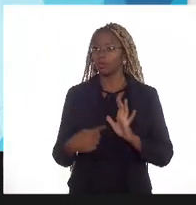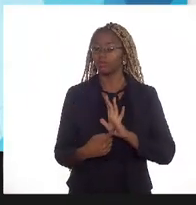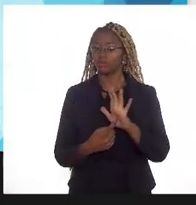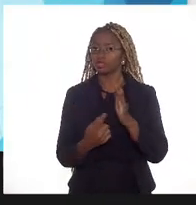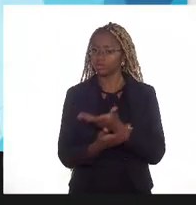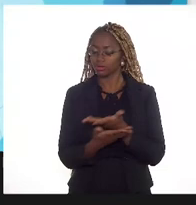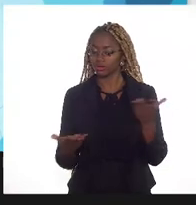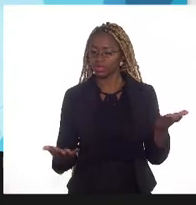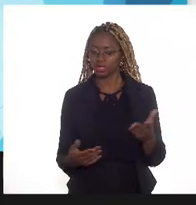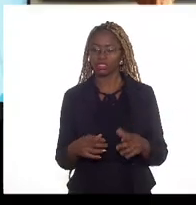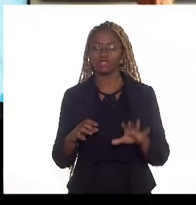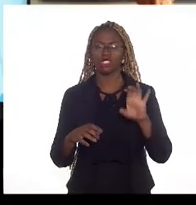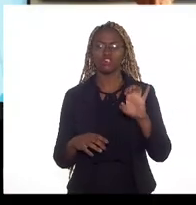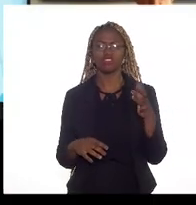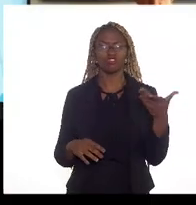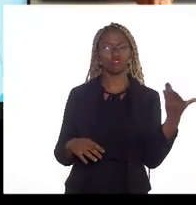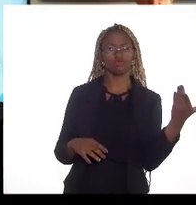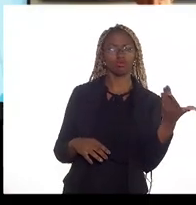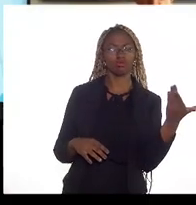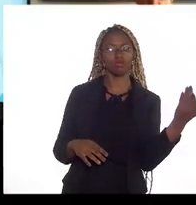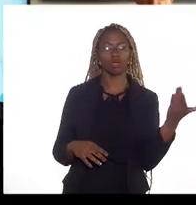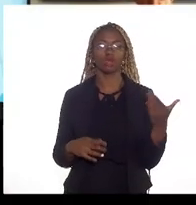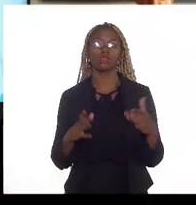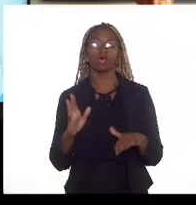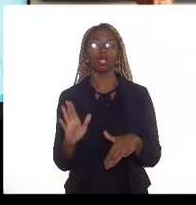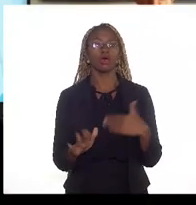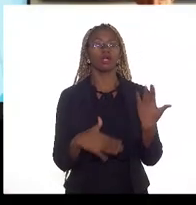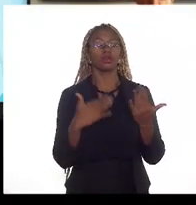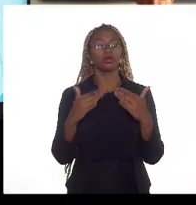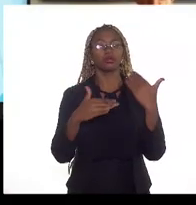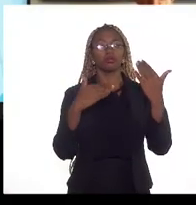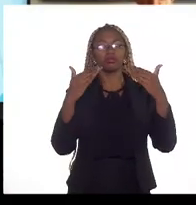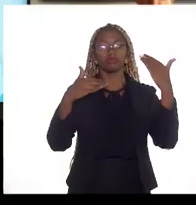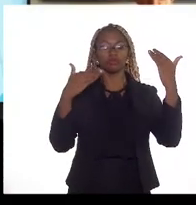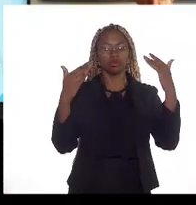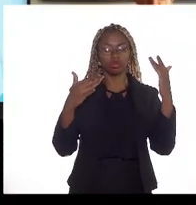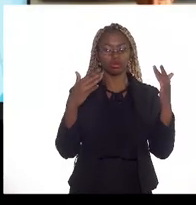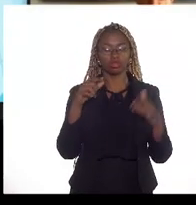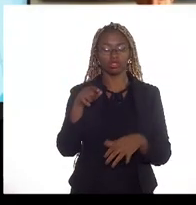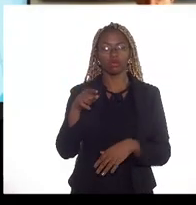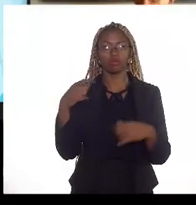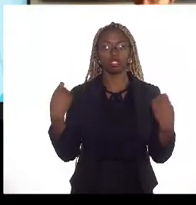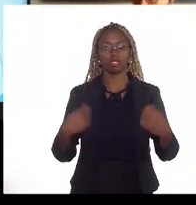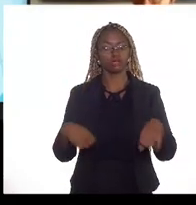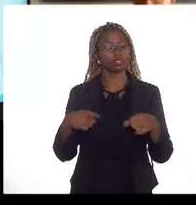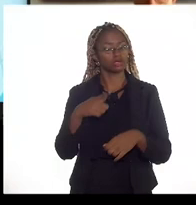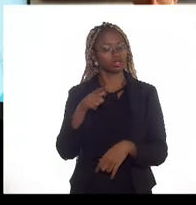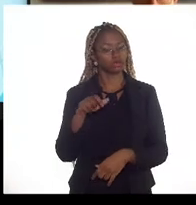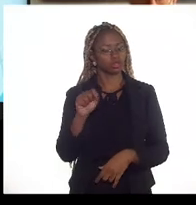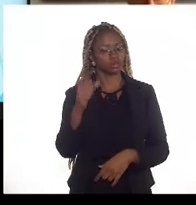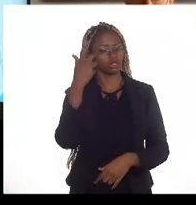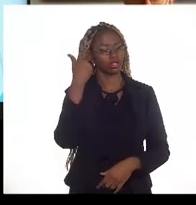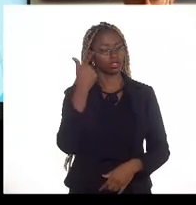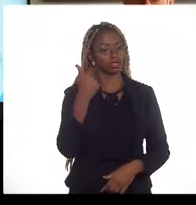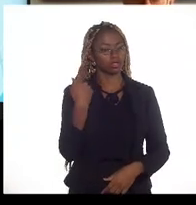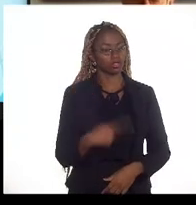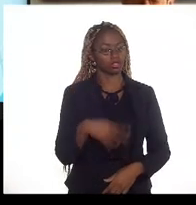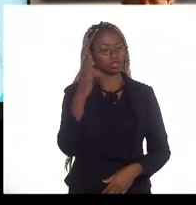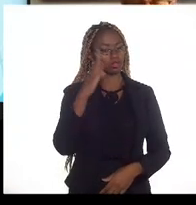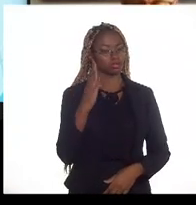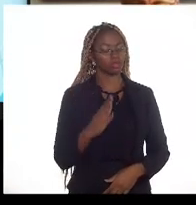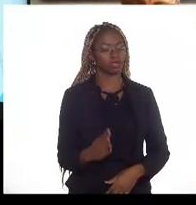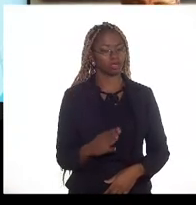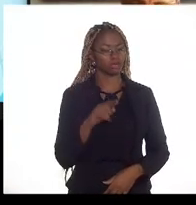à esquerda a evolução da demanda de gás natural no Brasil